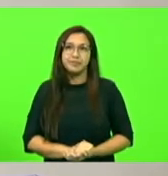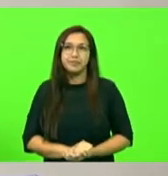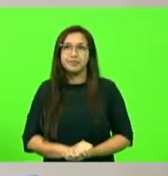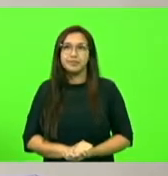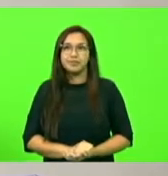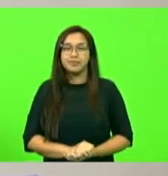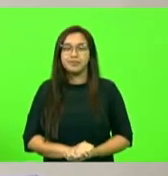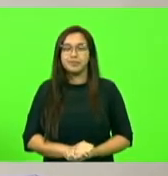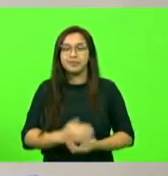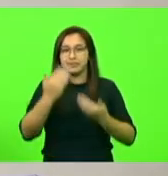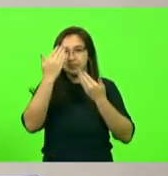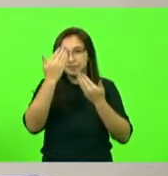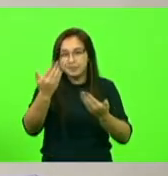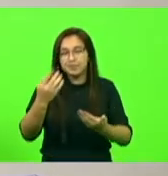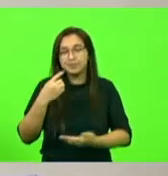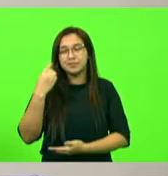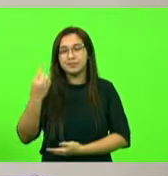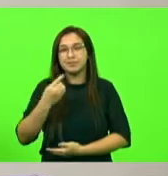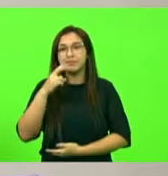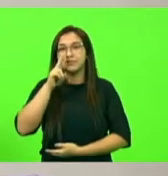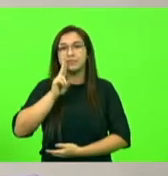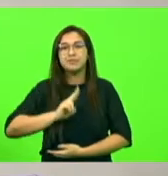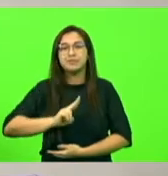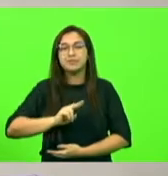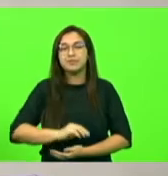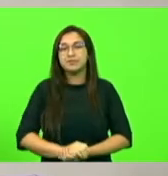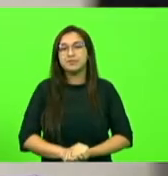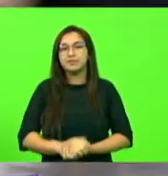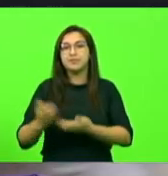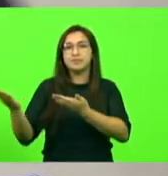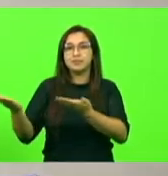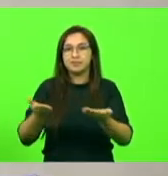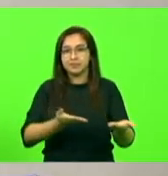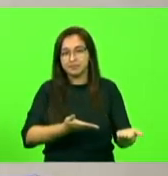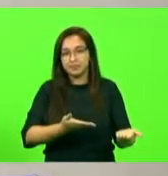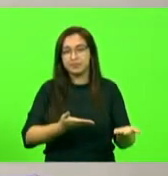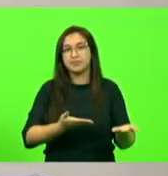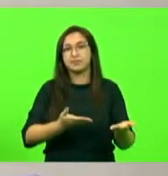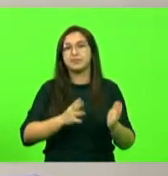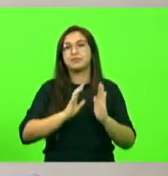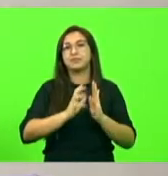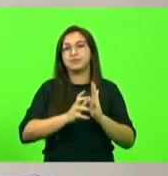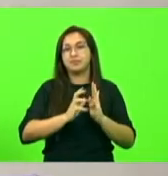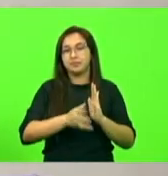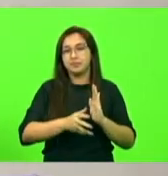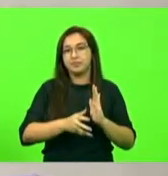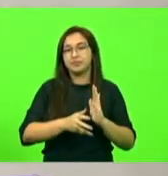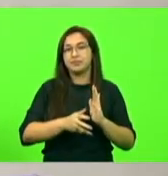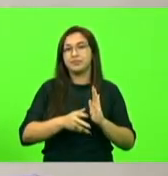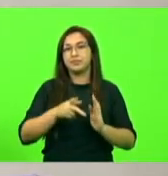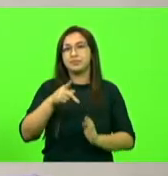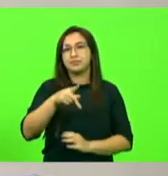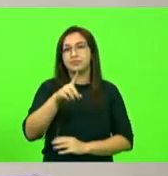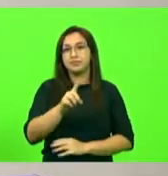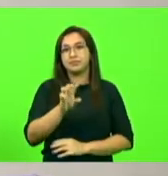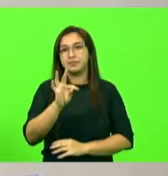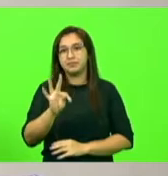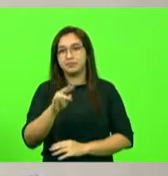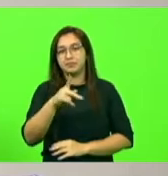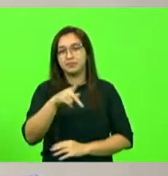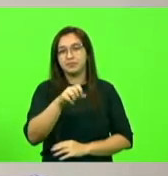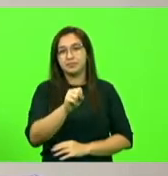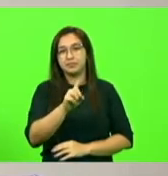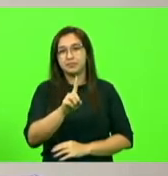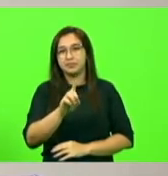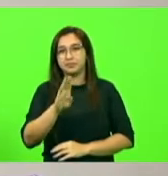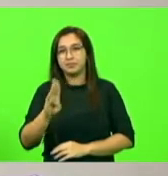Obrigado, deputado Ivan Ates. O próximo horário pertence ao bloco PDT-PSTB